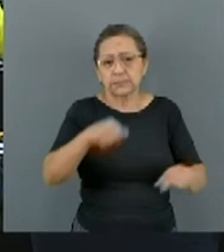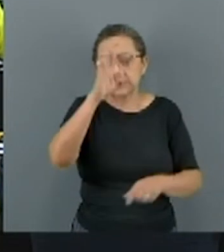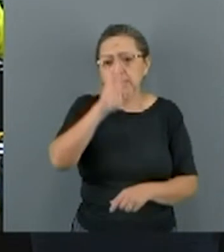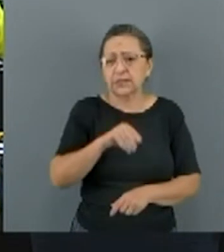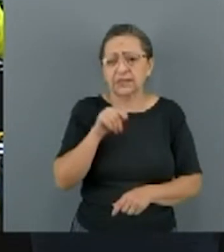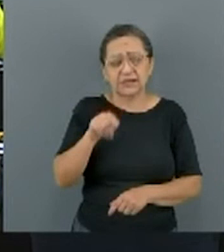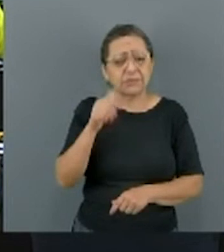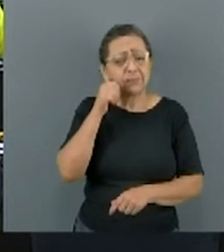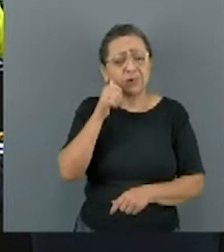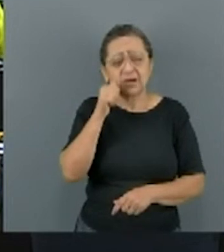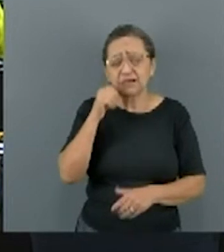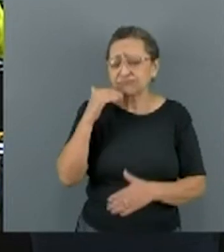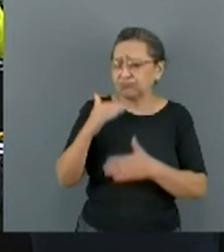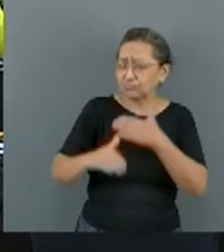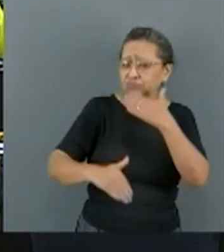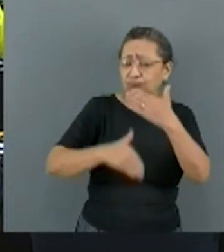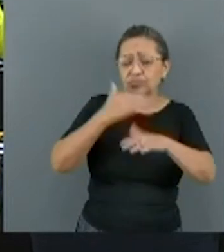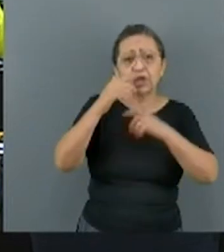mulher revolucionária.